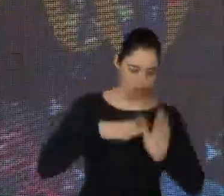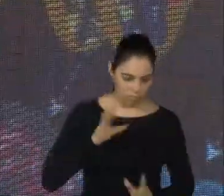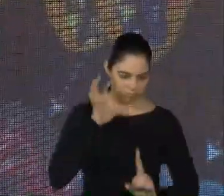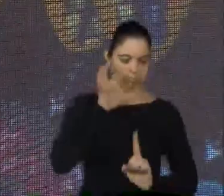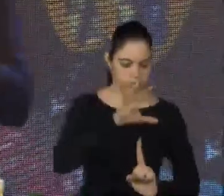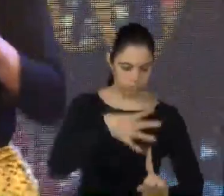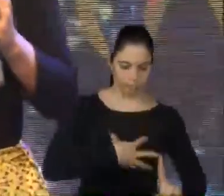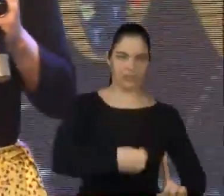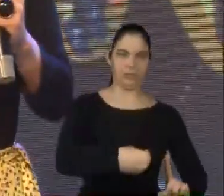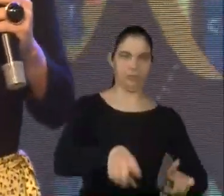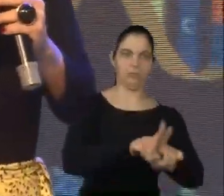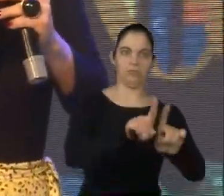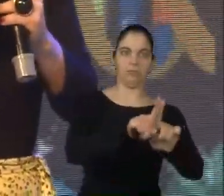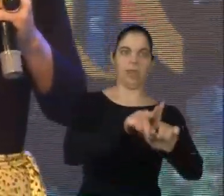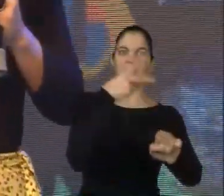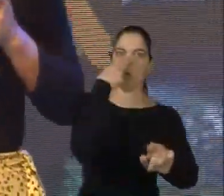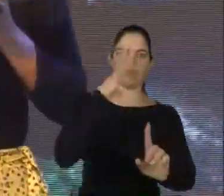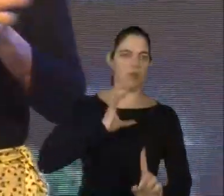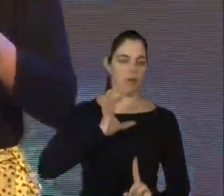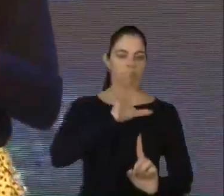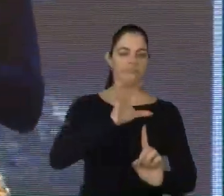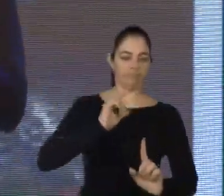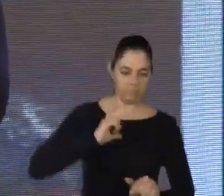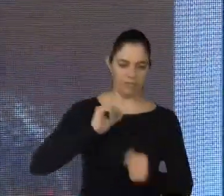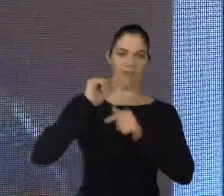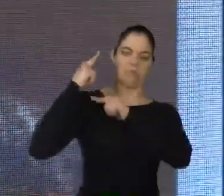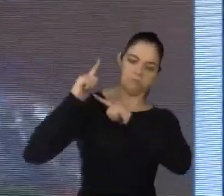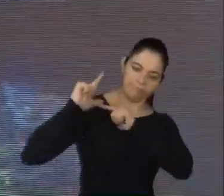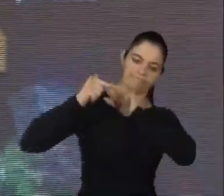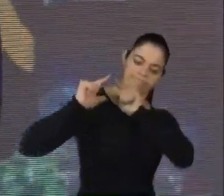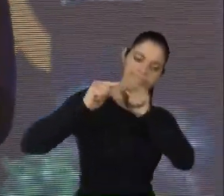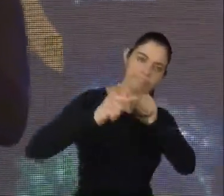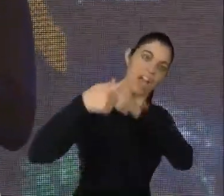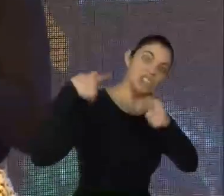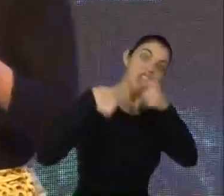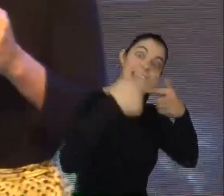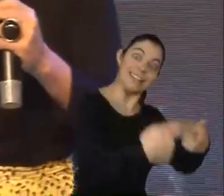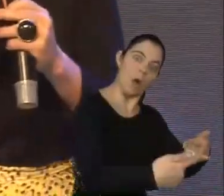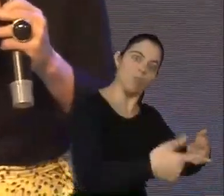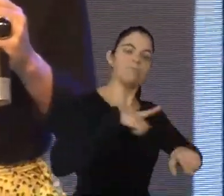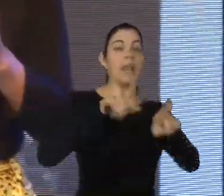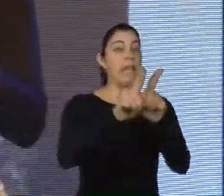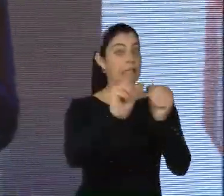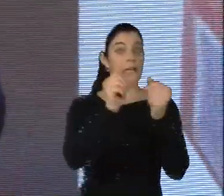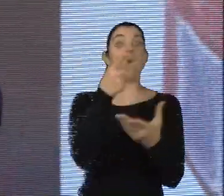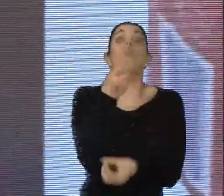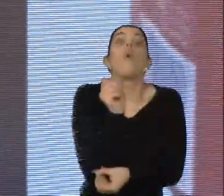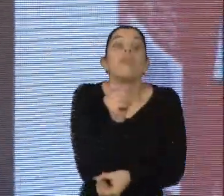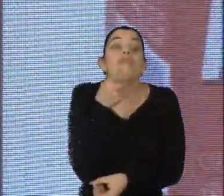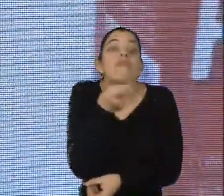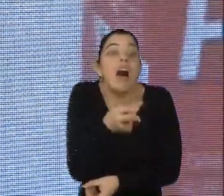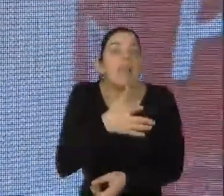netos. É uma estrutura que vai transitando ao longo das gerações. Mas, quando a gente fala de